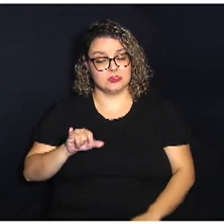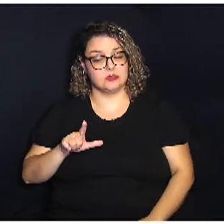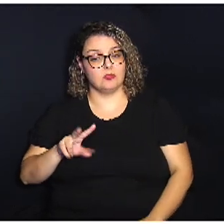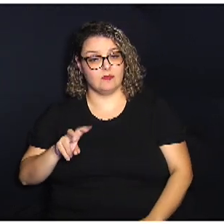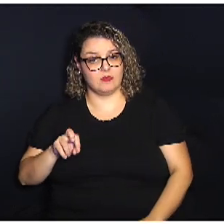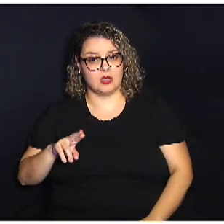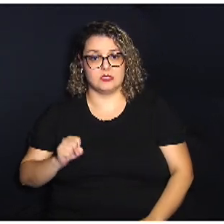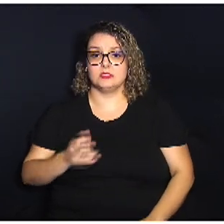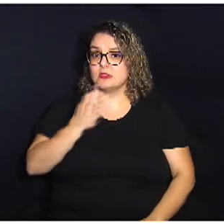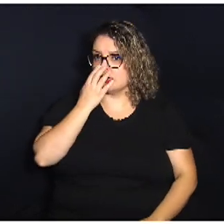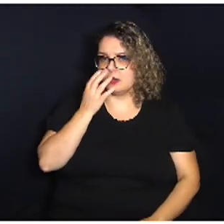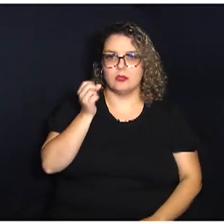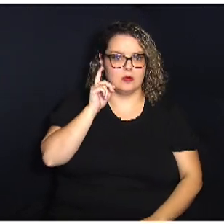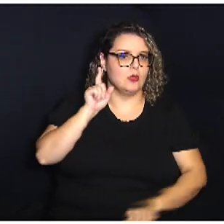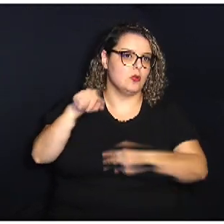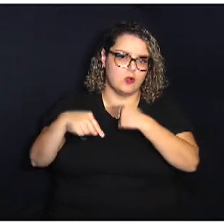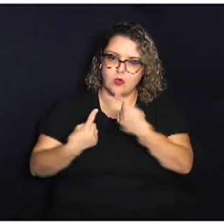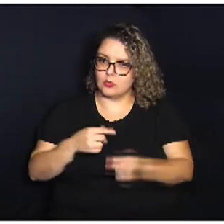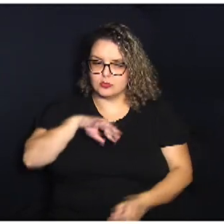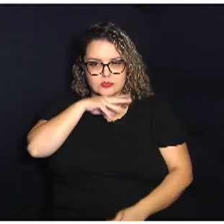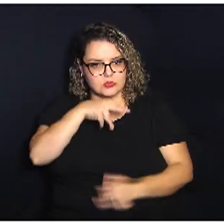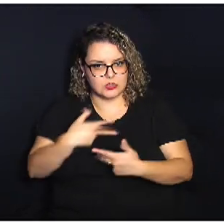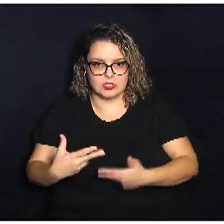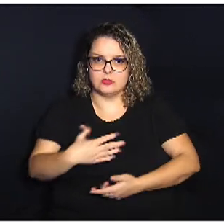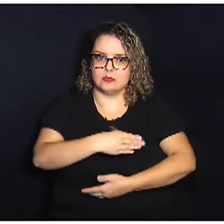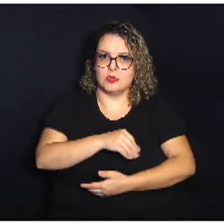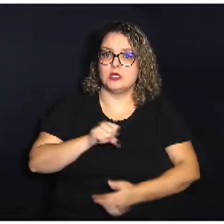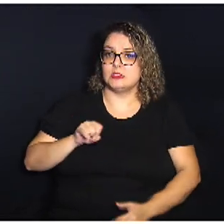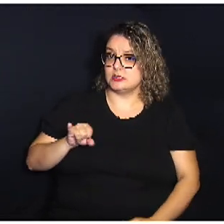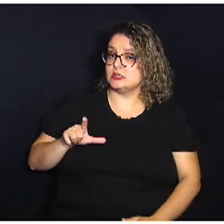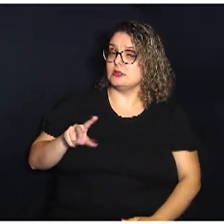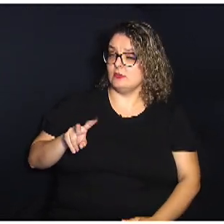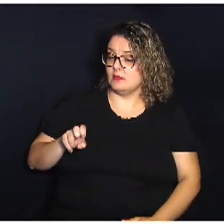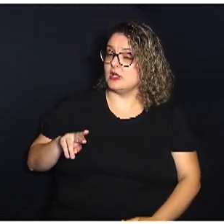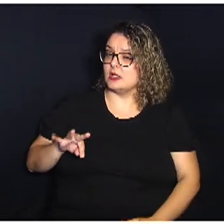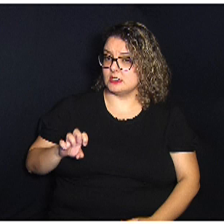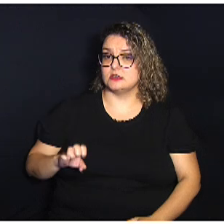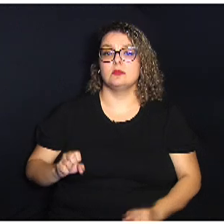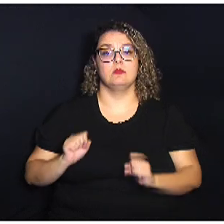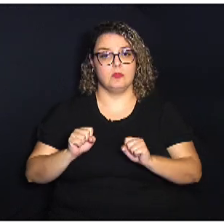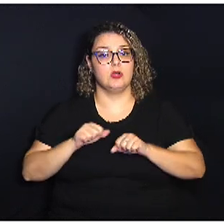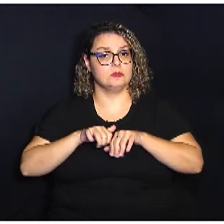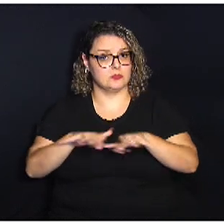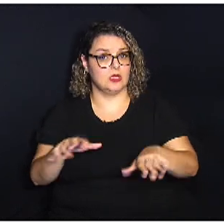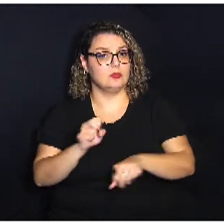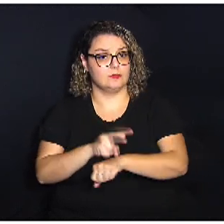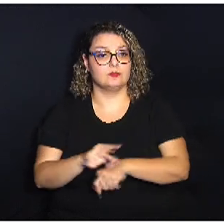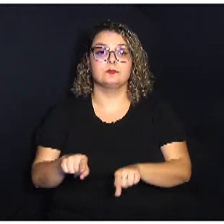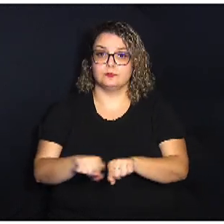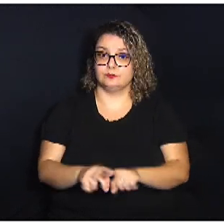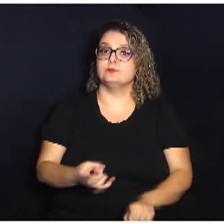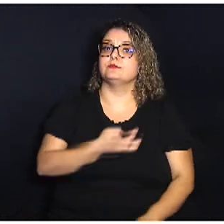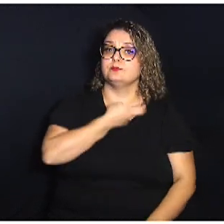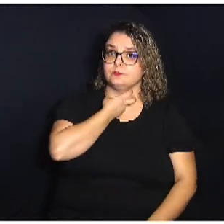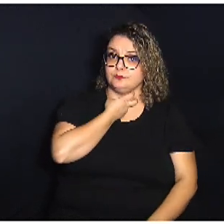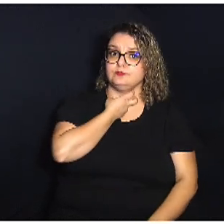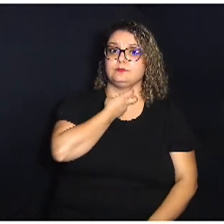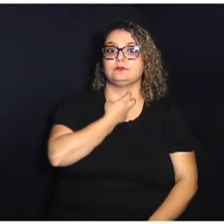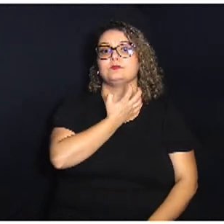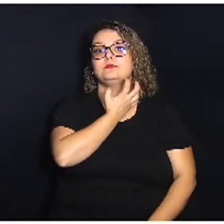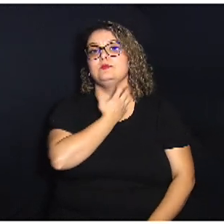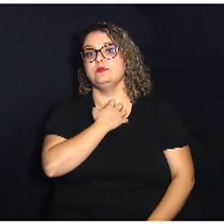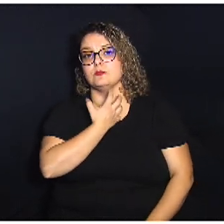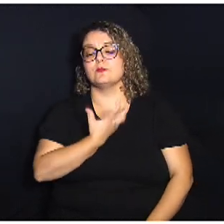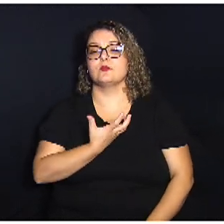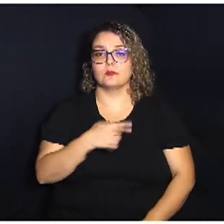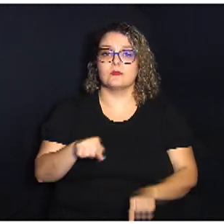o cão, o gato, outros animais mamíferos silvestres podem transmitir. E também o morcego por mordeduras, arranhaduras e